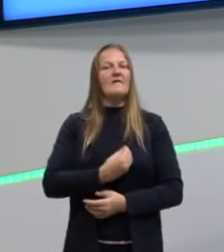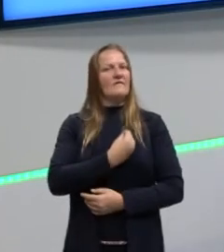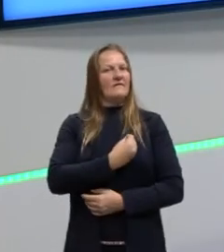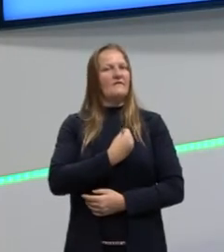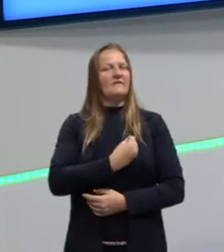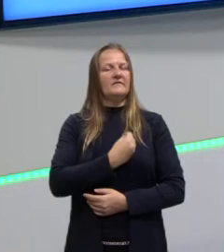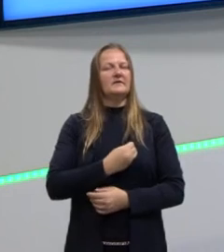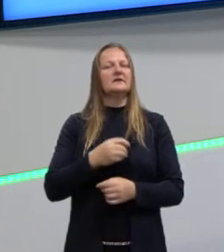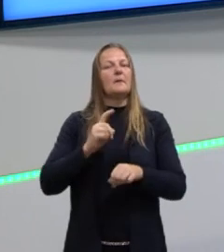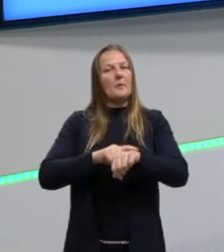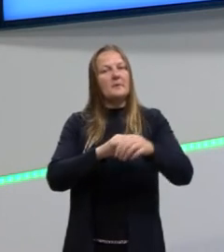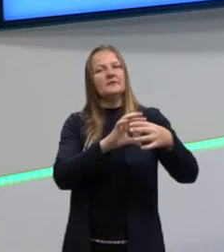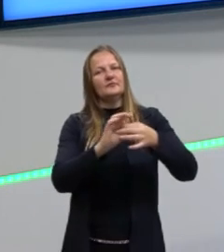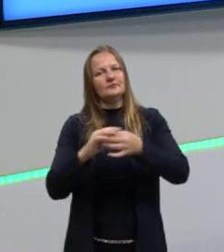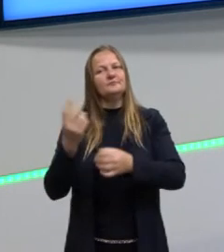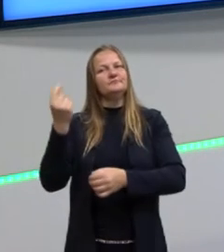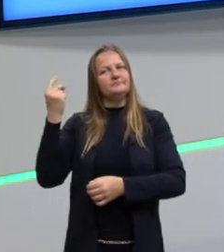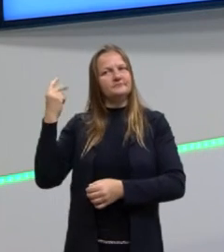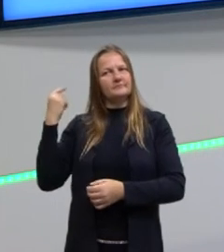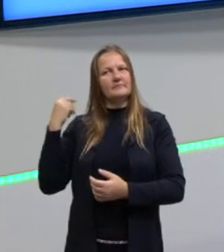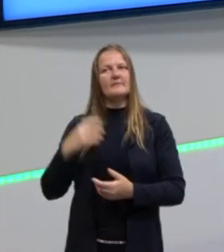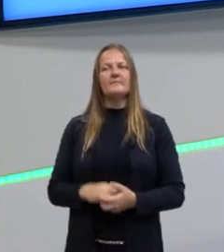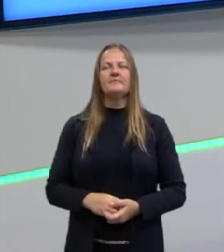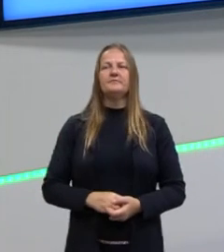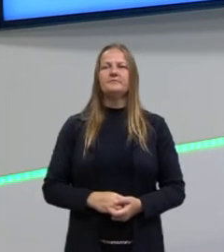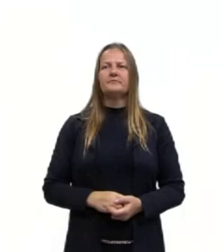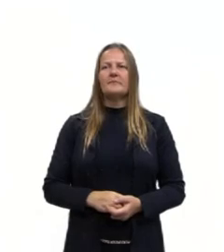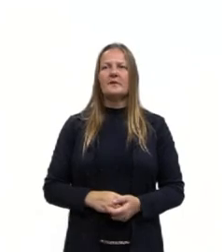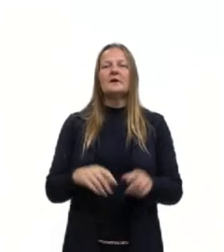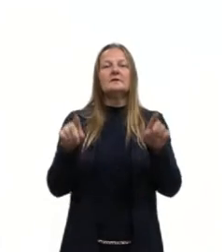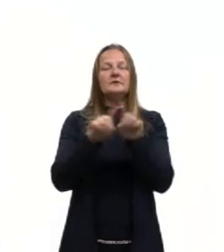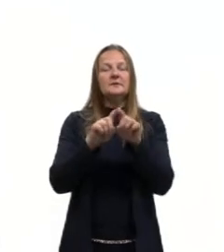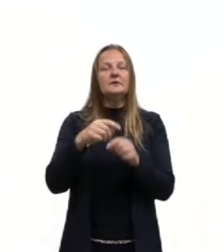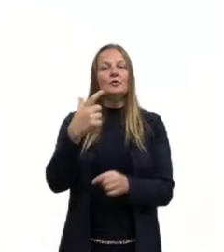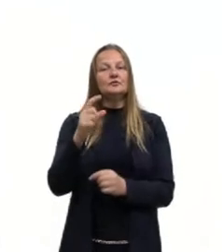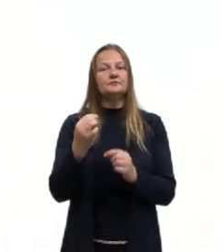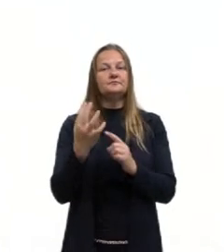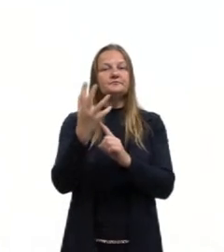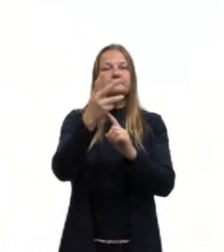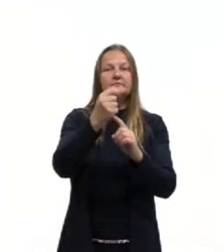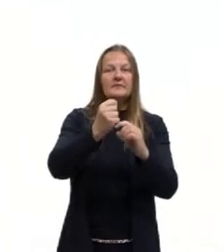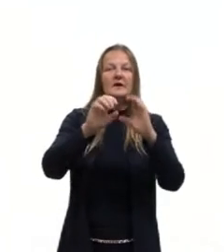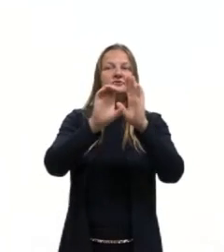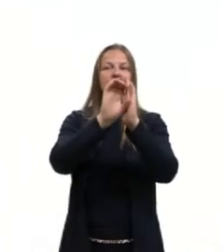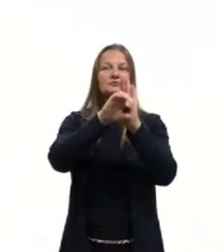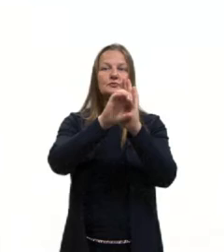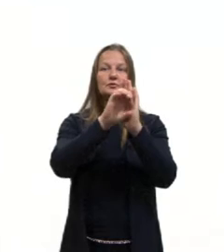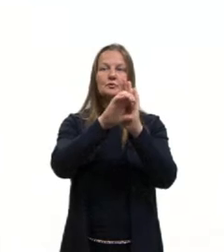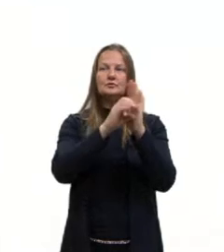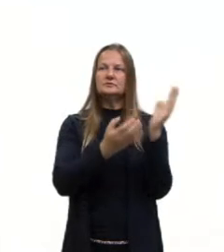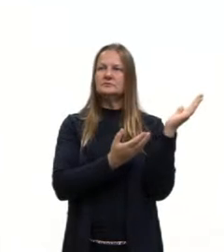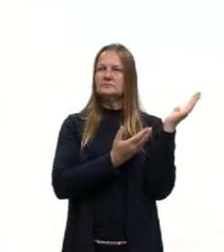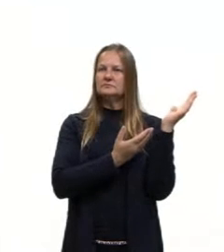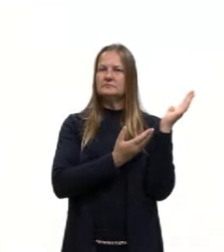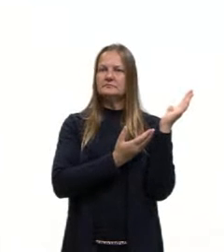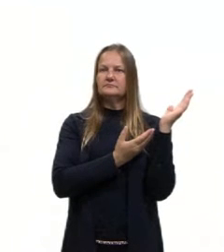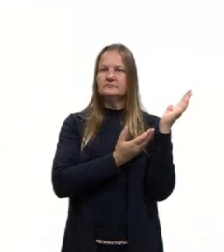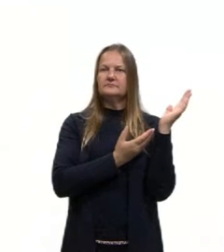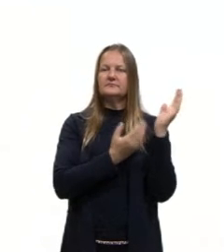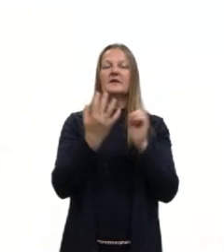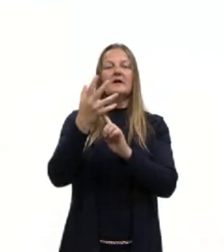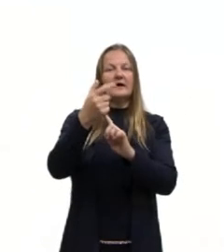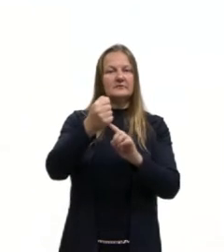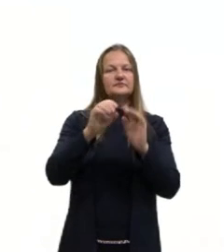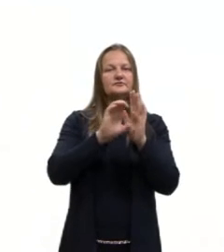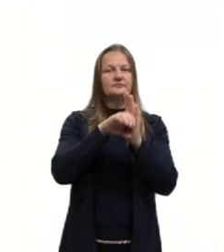nessa época. E a arte conceitual? Bom, essa é muito